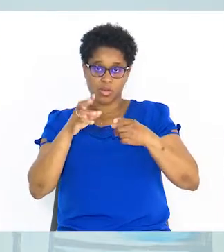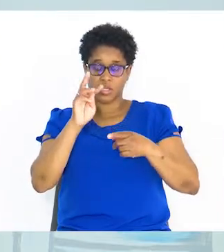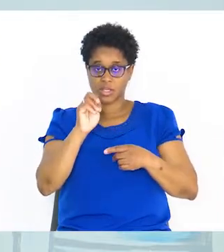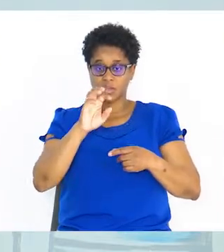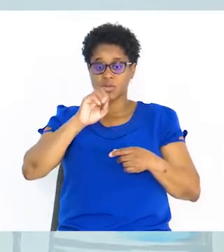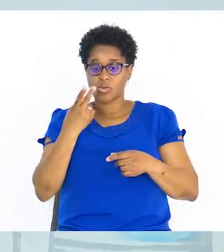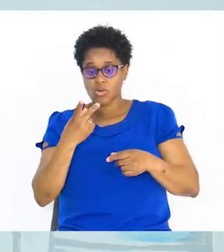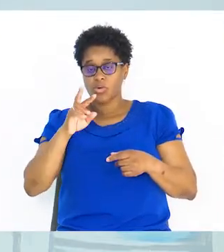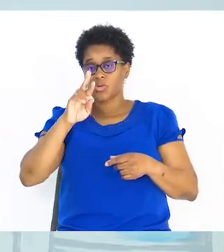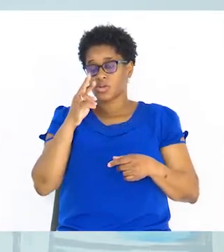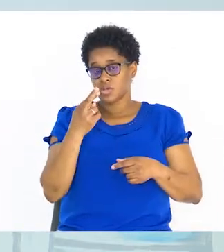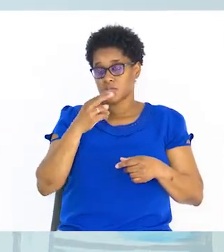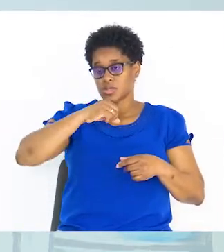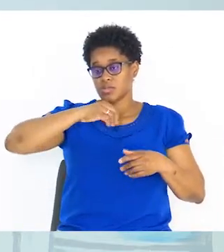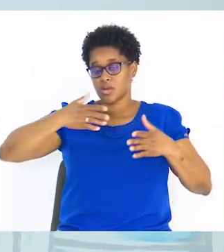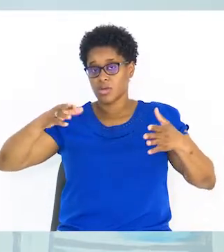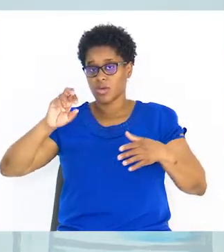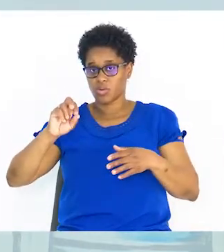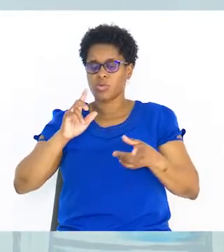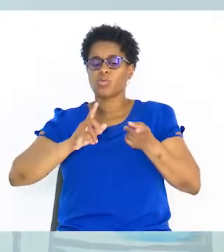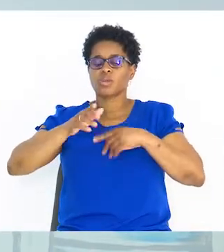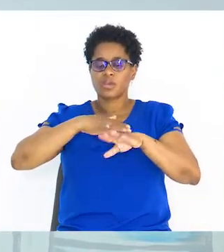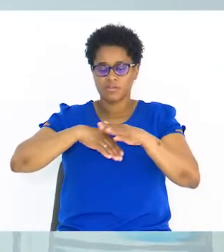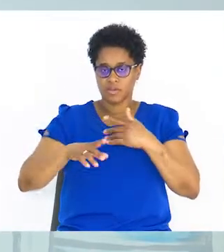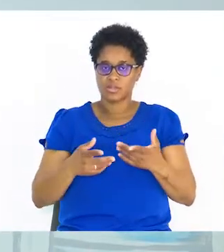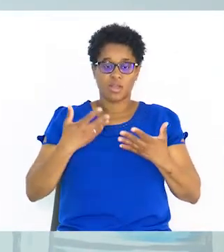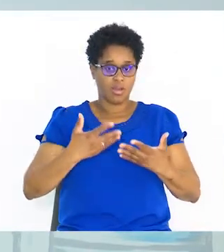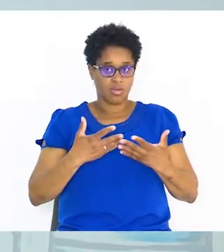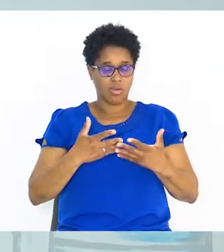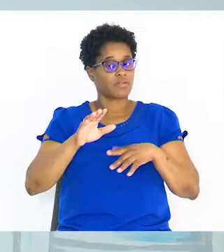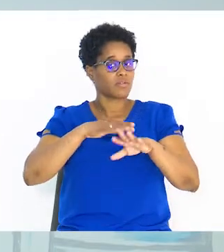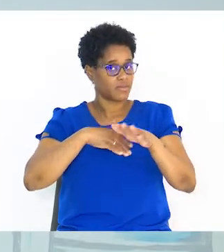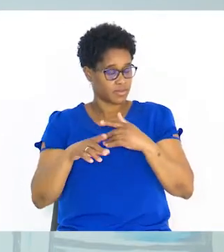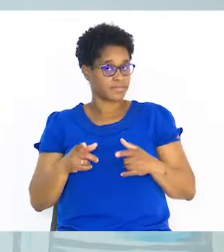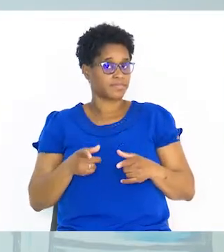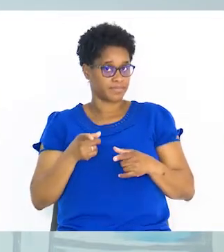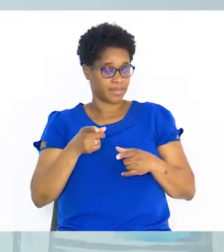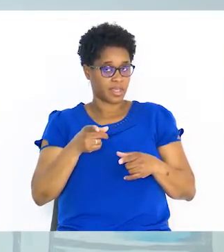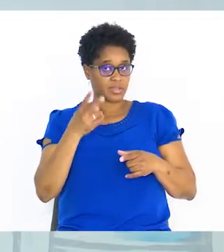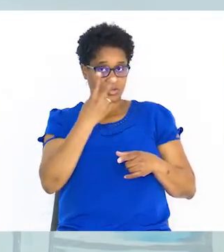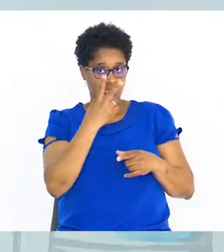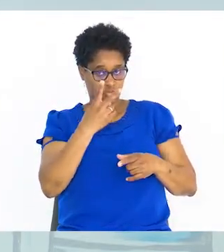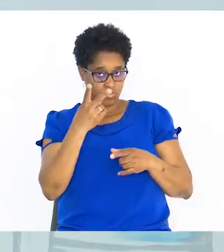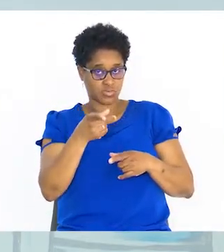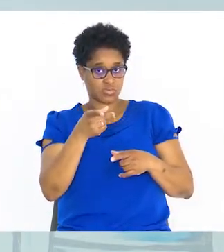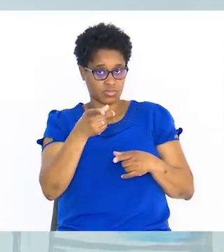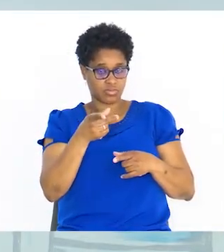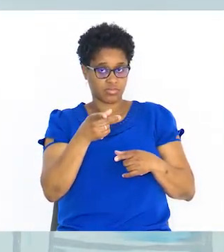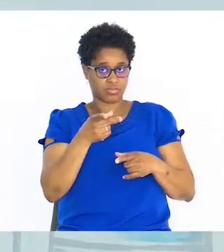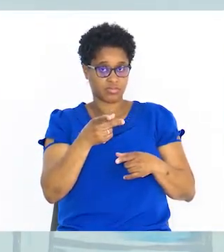x maior do que 8. O é vamos fazer? Agora vamos representar estas duas